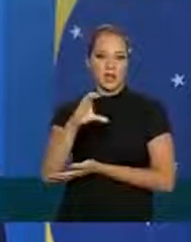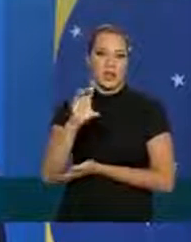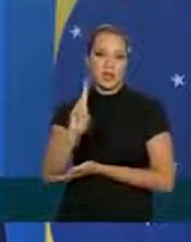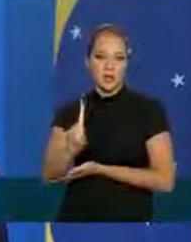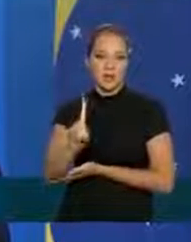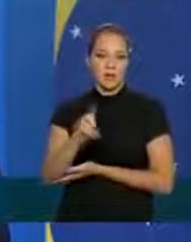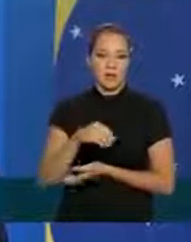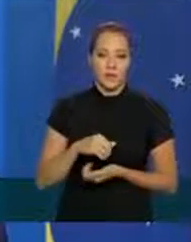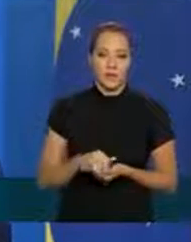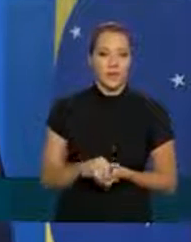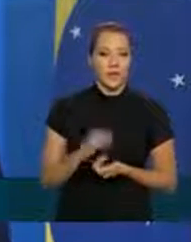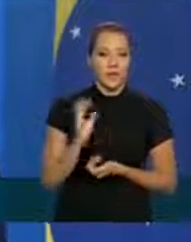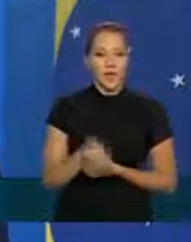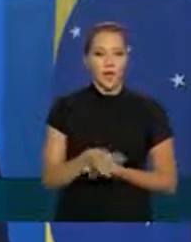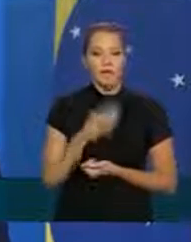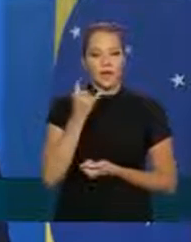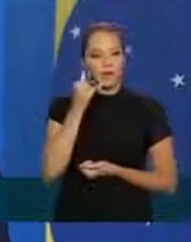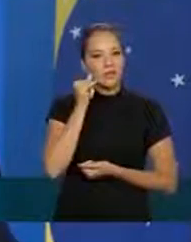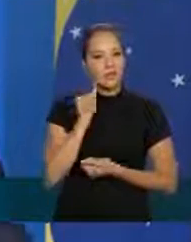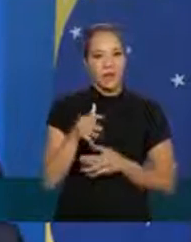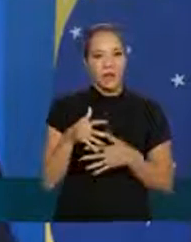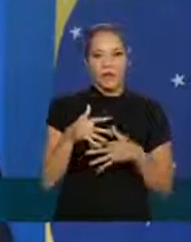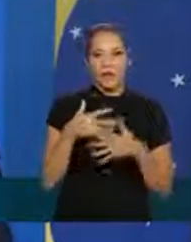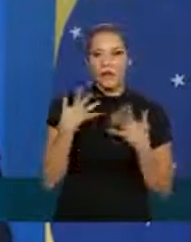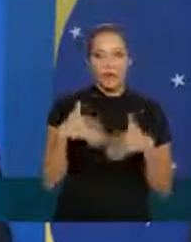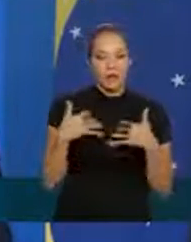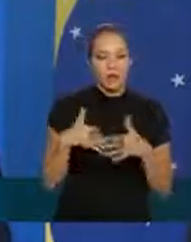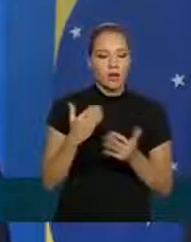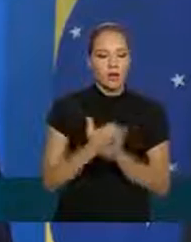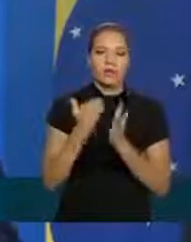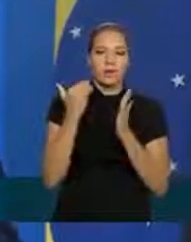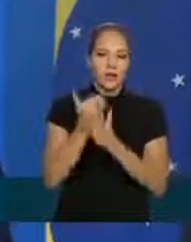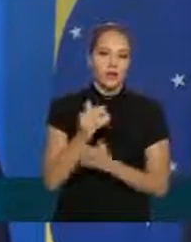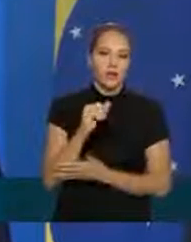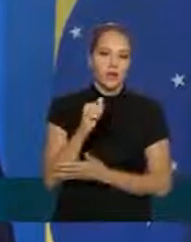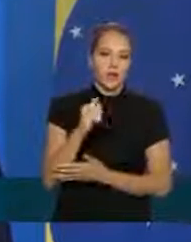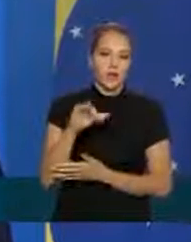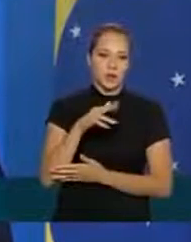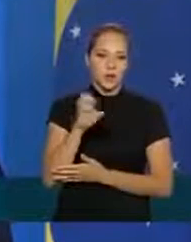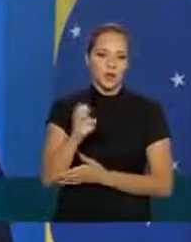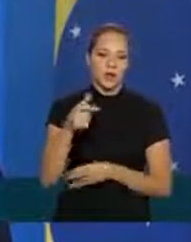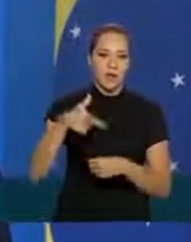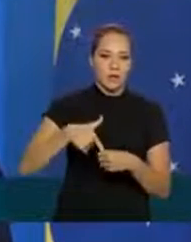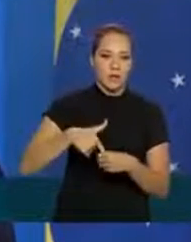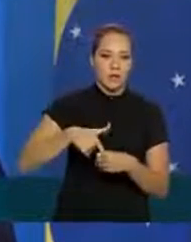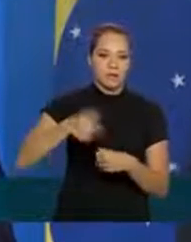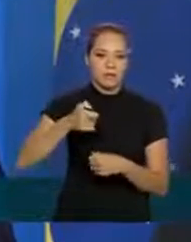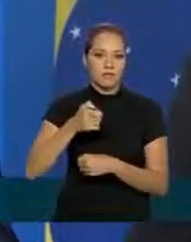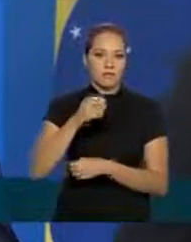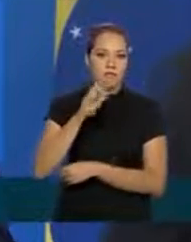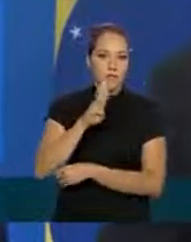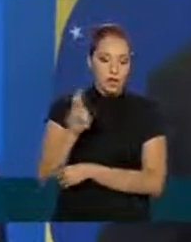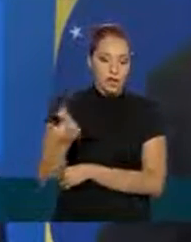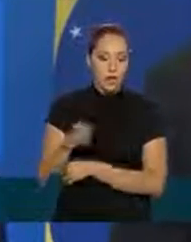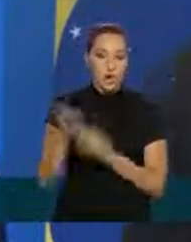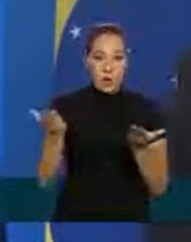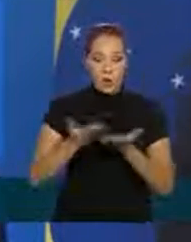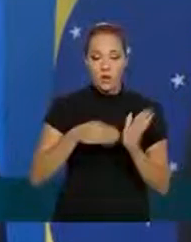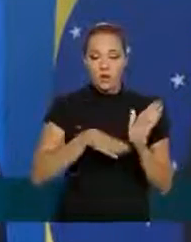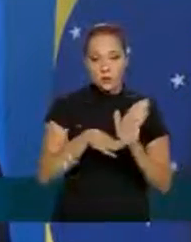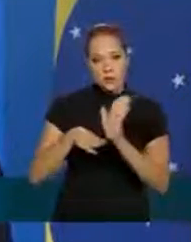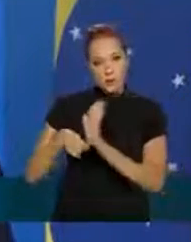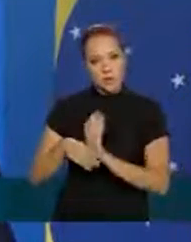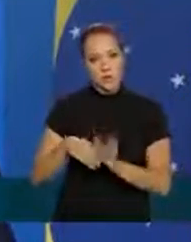capital e dívida para não se desenquadrar e mais ações da Petrobras hoje o nós vamos fazer é ajudar a